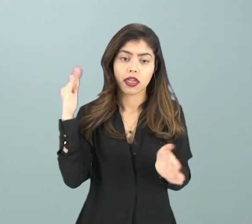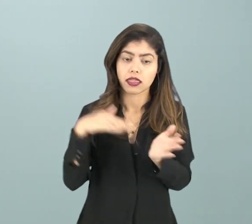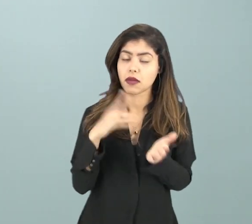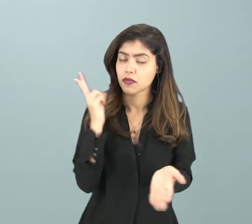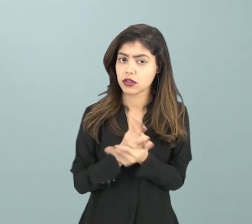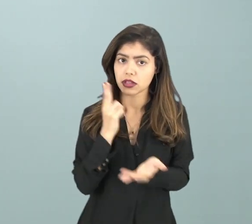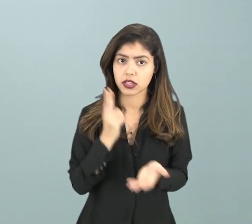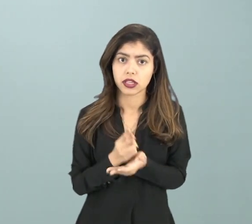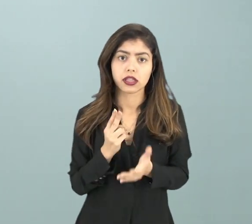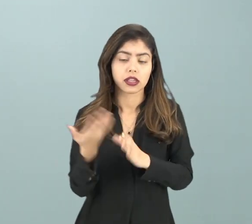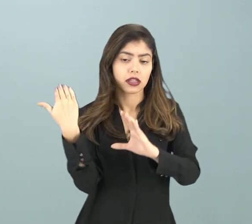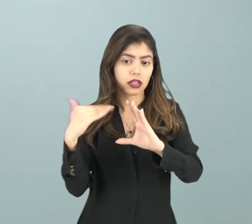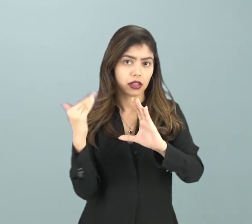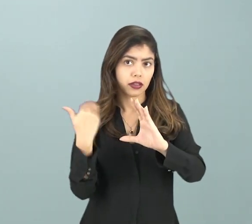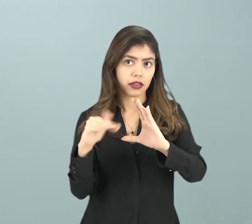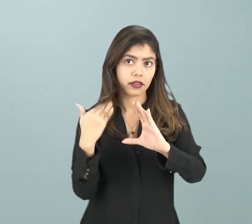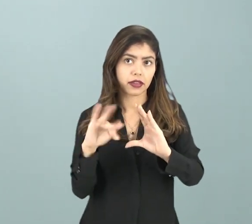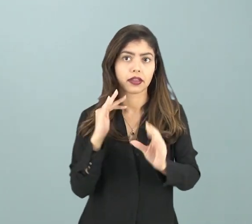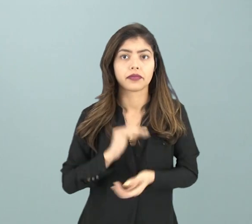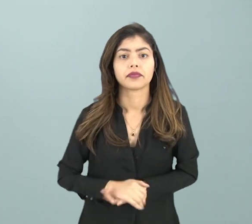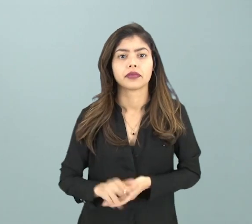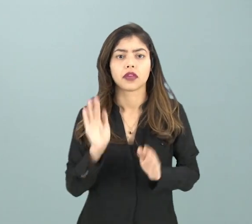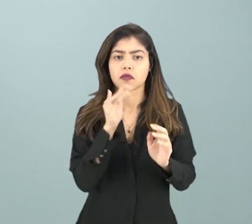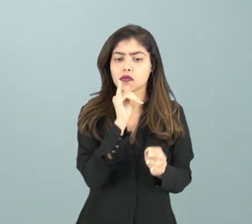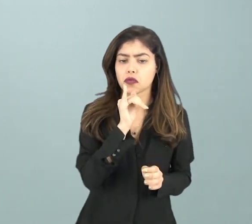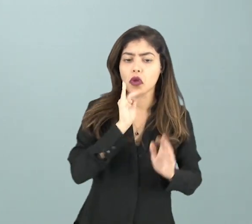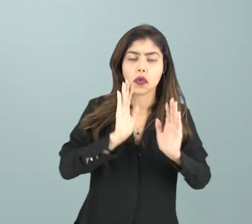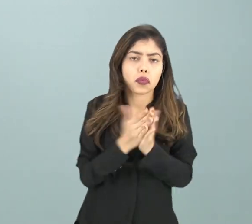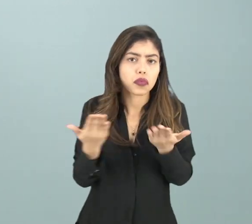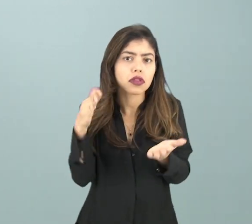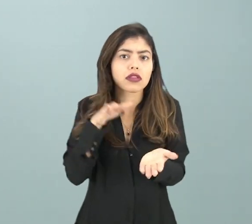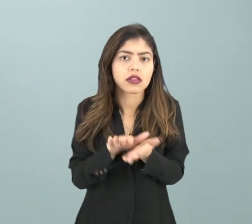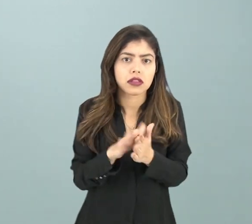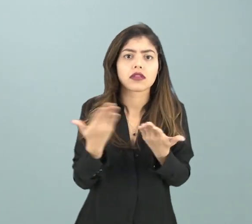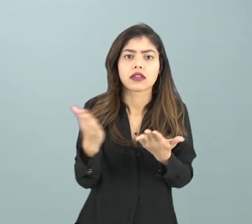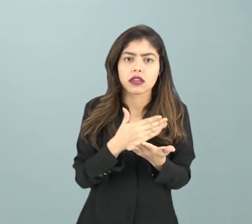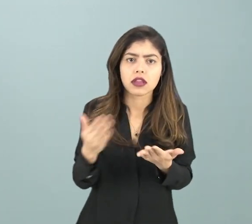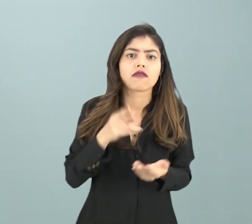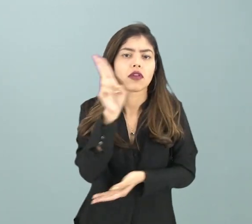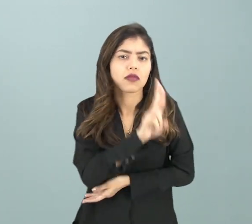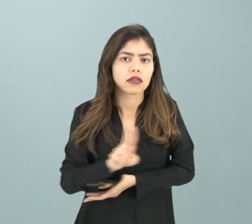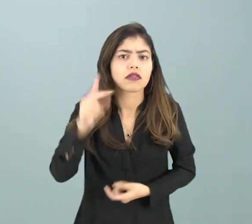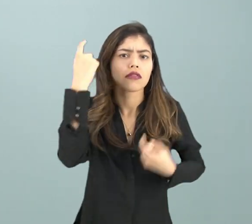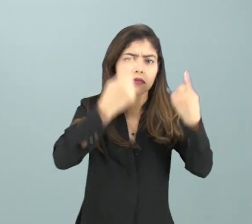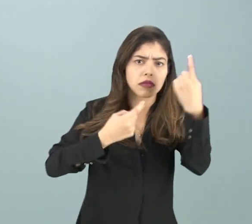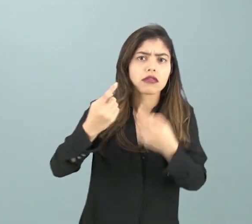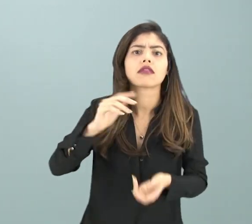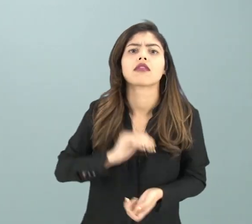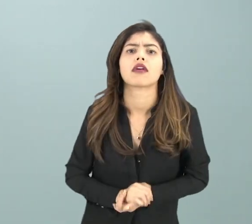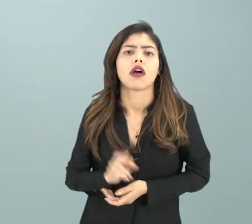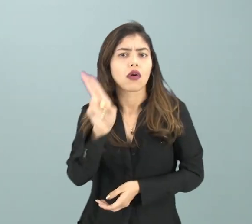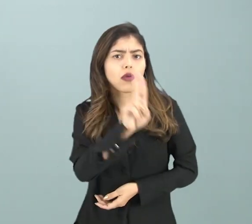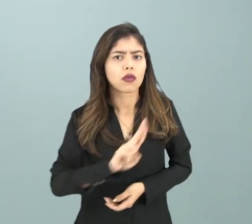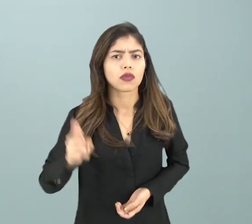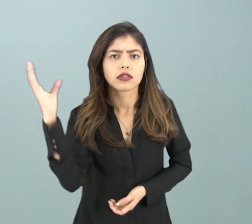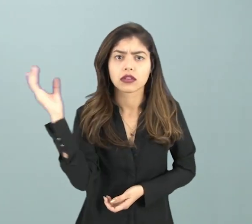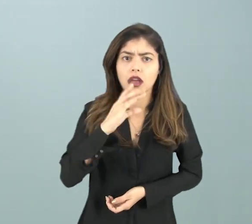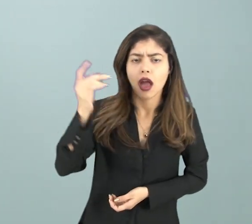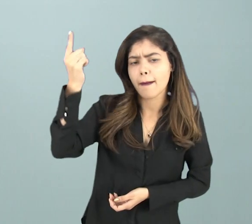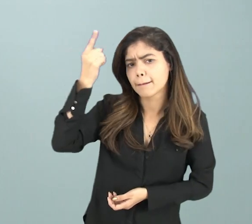algumas publicações, como é o caso dos livros, a utilização da expressão, o uso